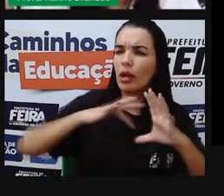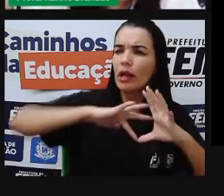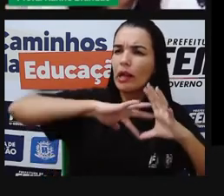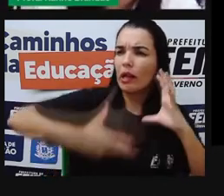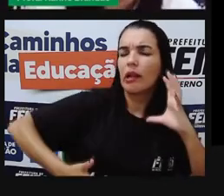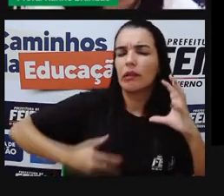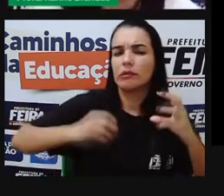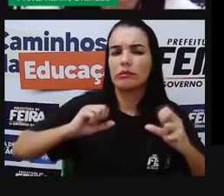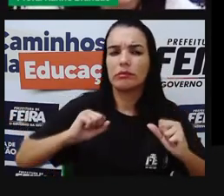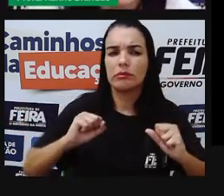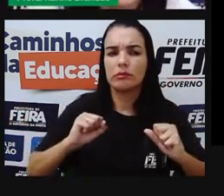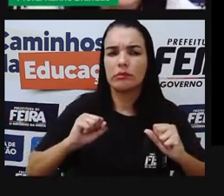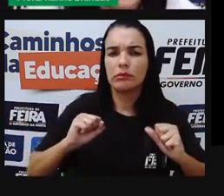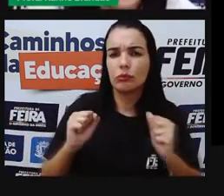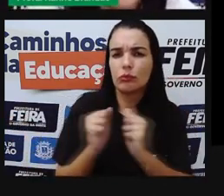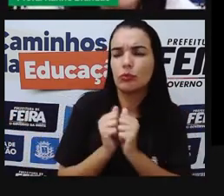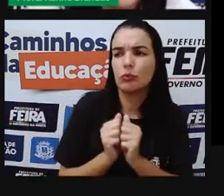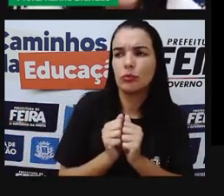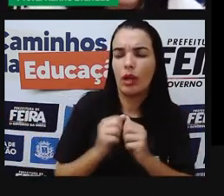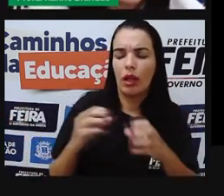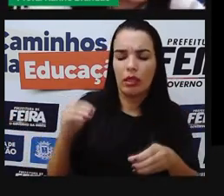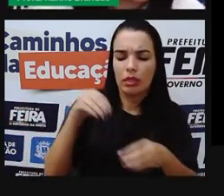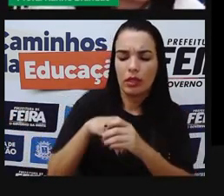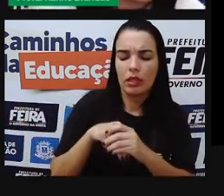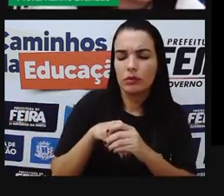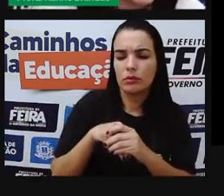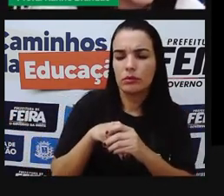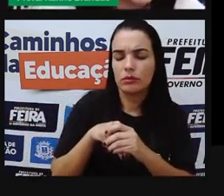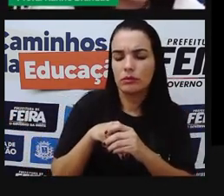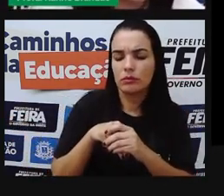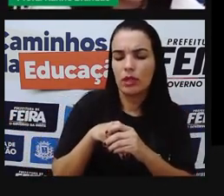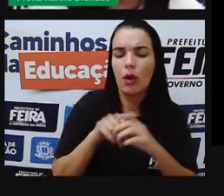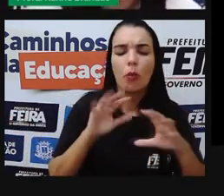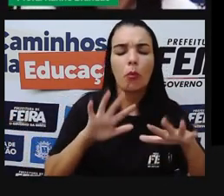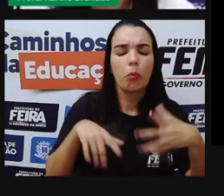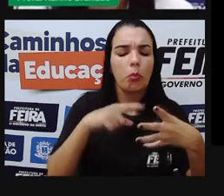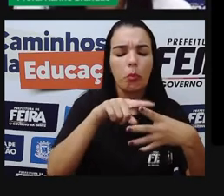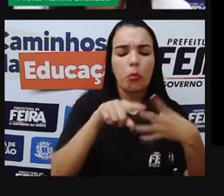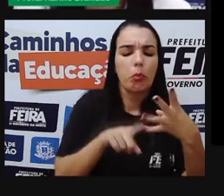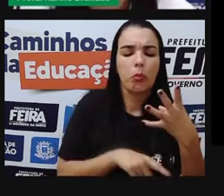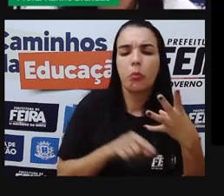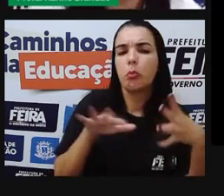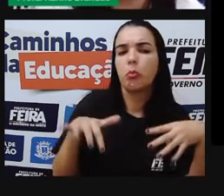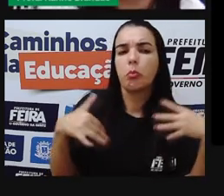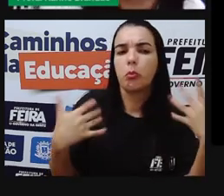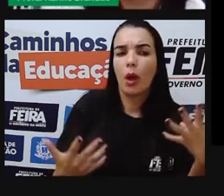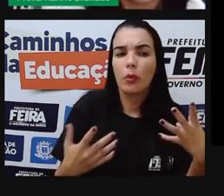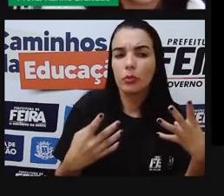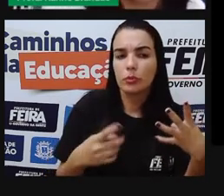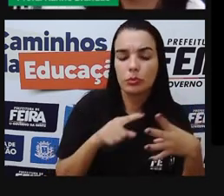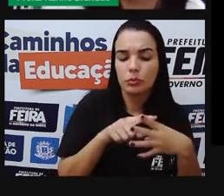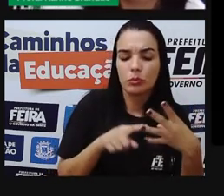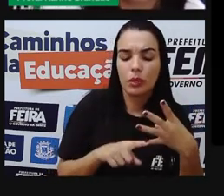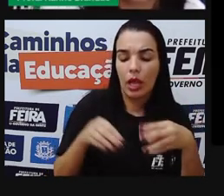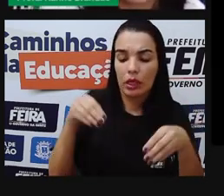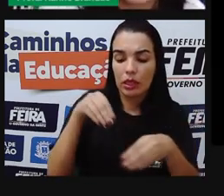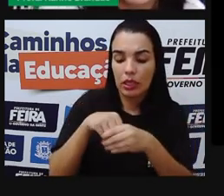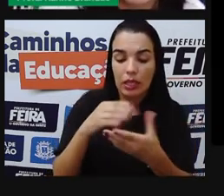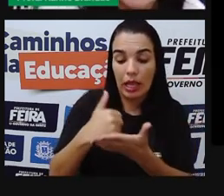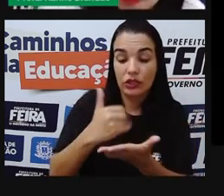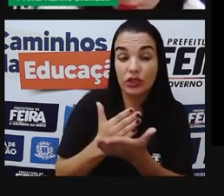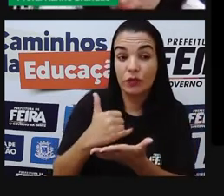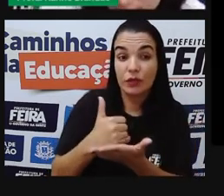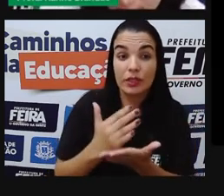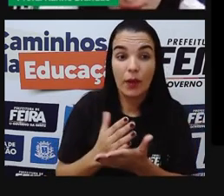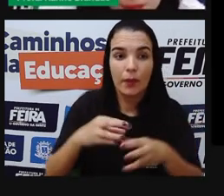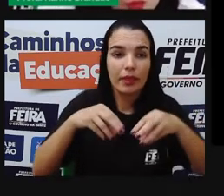qual grande esfera do nosso planeta Terra? É a hidrosfera, biosfera, atmosfera? E